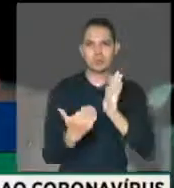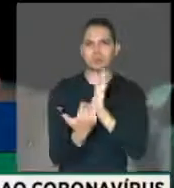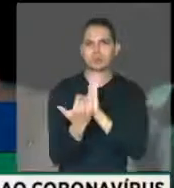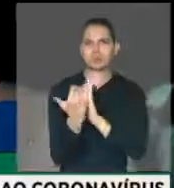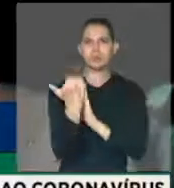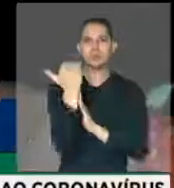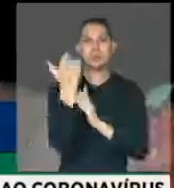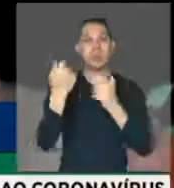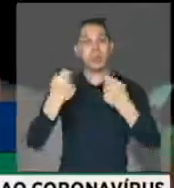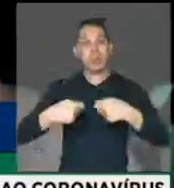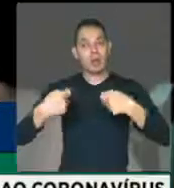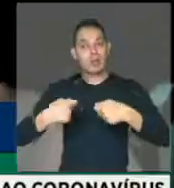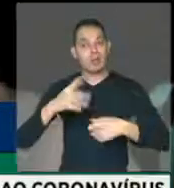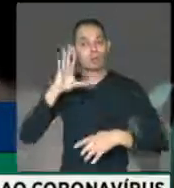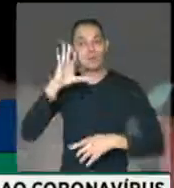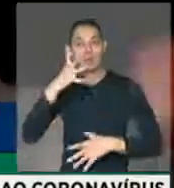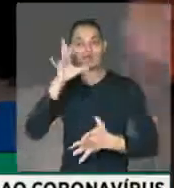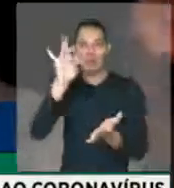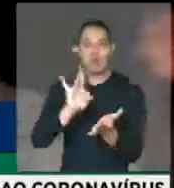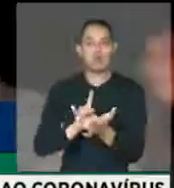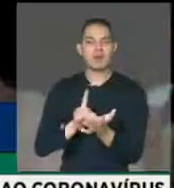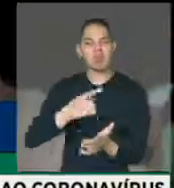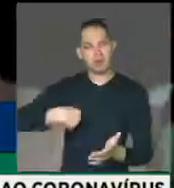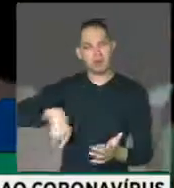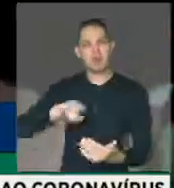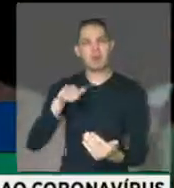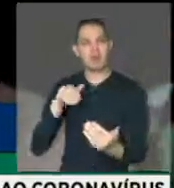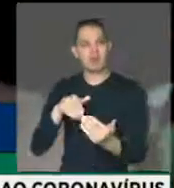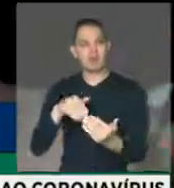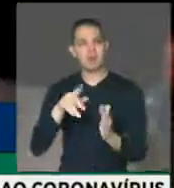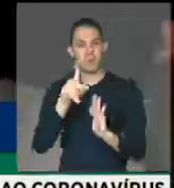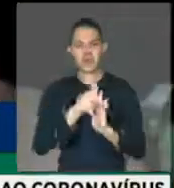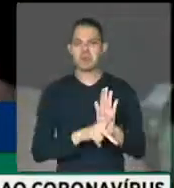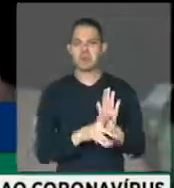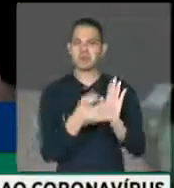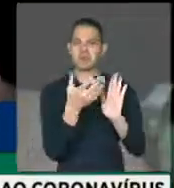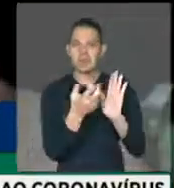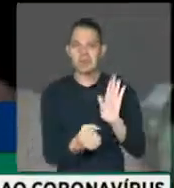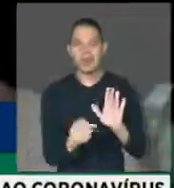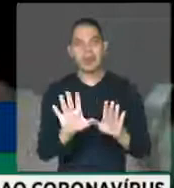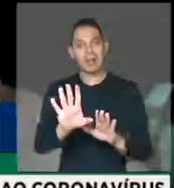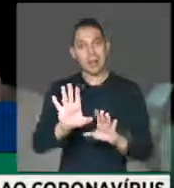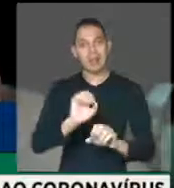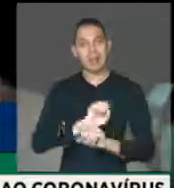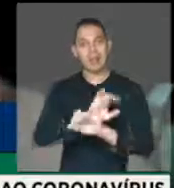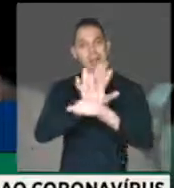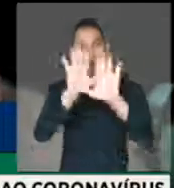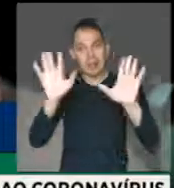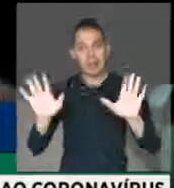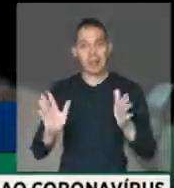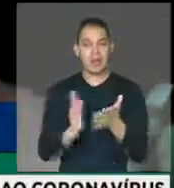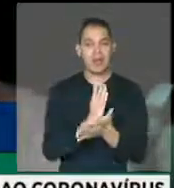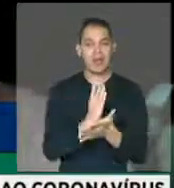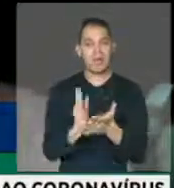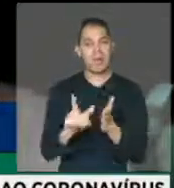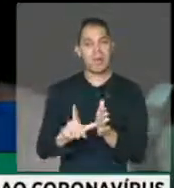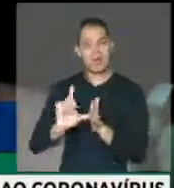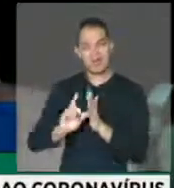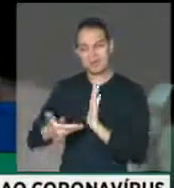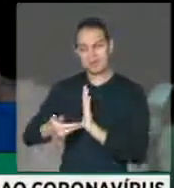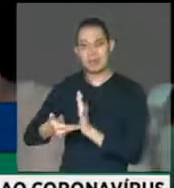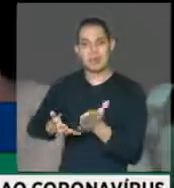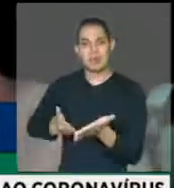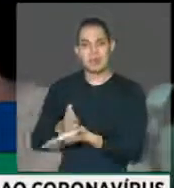respostas efetivas. Nós somos favoráveis ao projeto. É claro que tinham ingredientes do que foi aprovado na